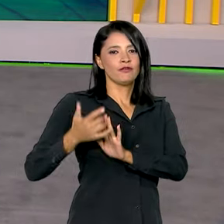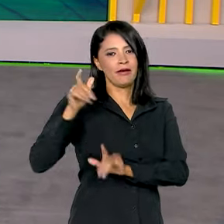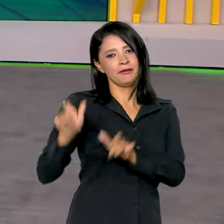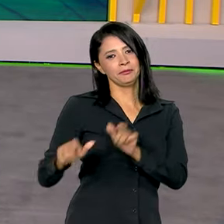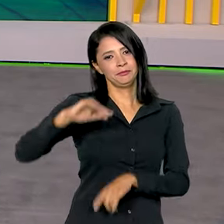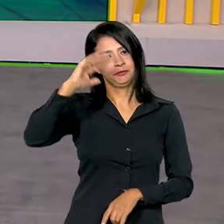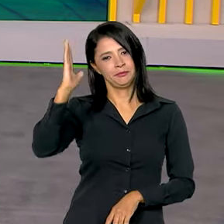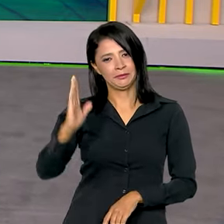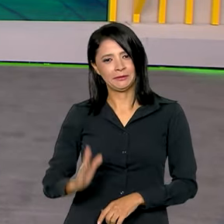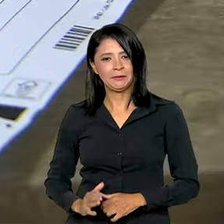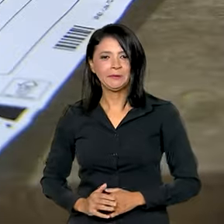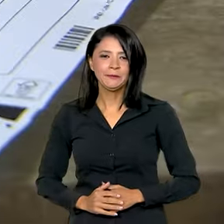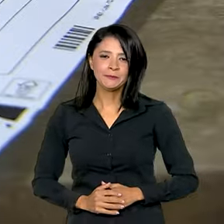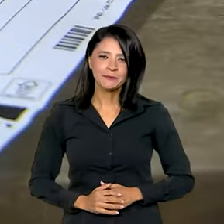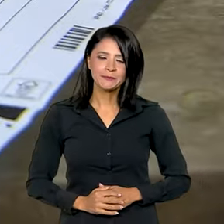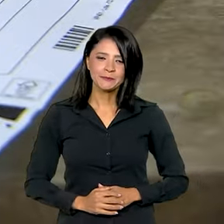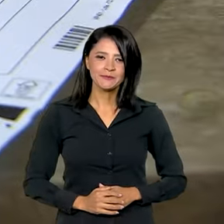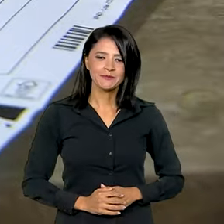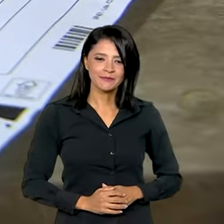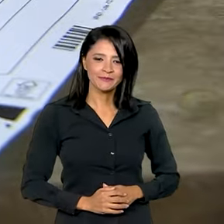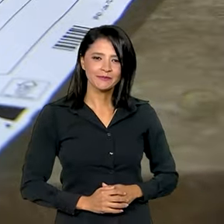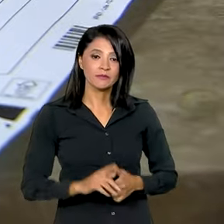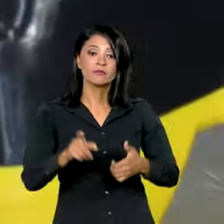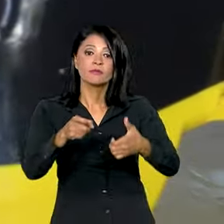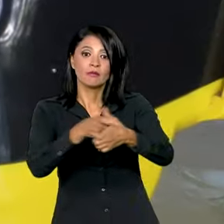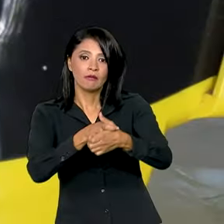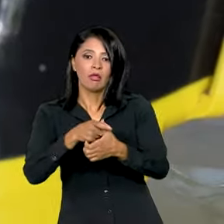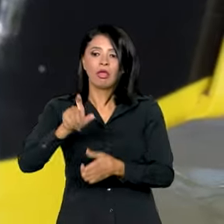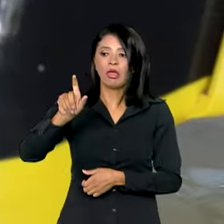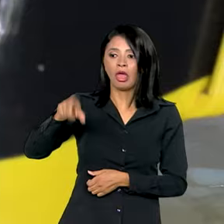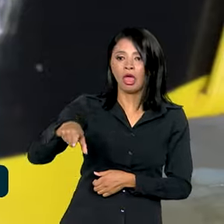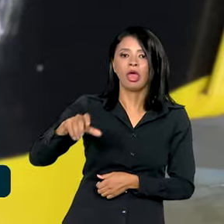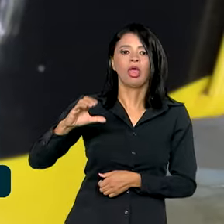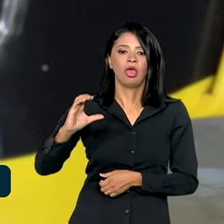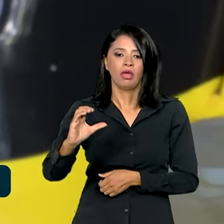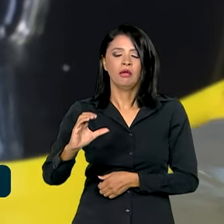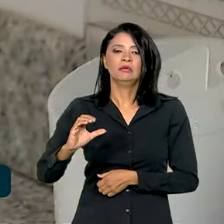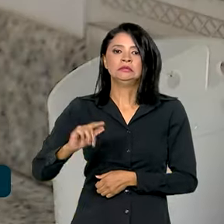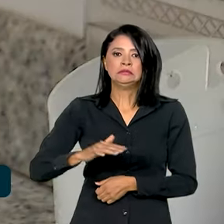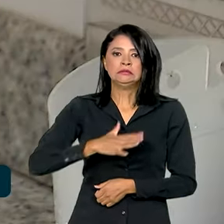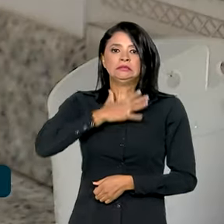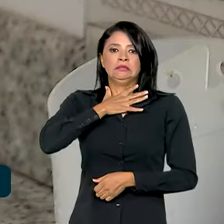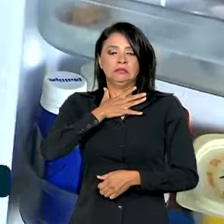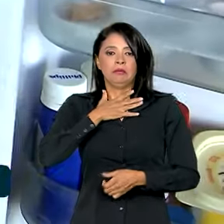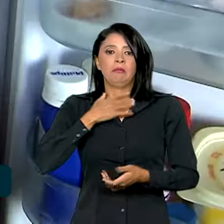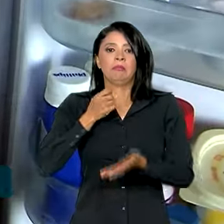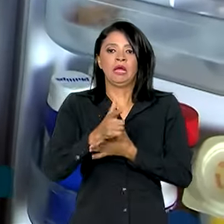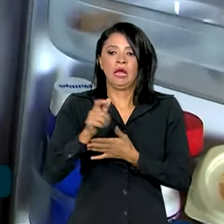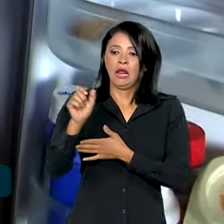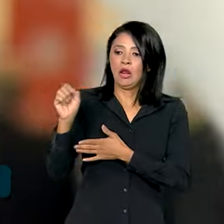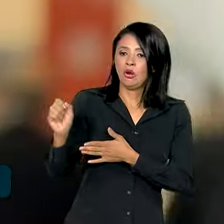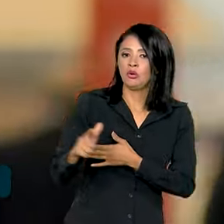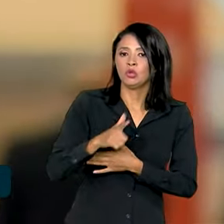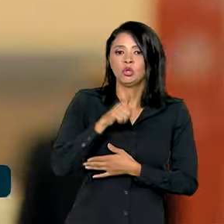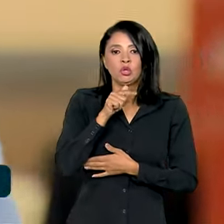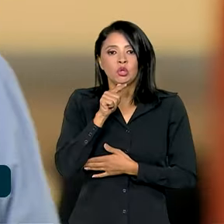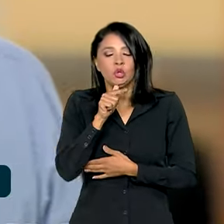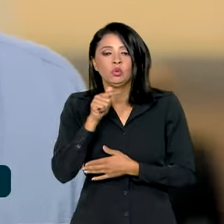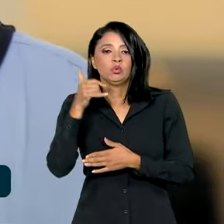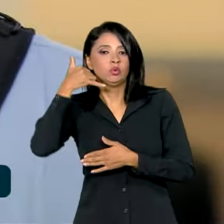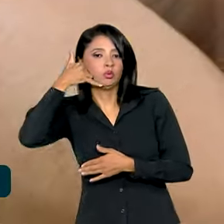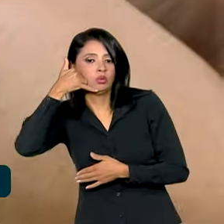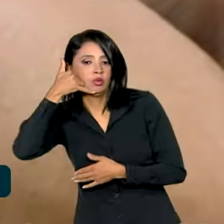brasileiras. Dívidas com cartão de crédito, contas atrasadas de água, luz ou telefone.